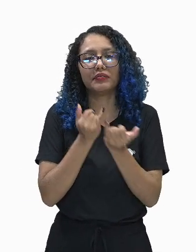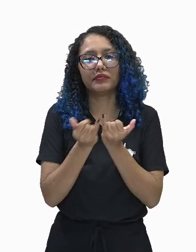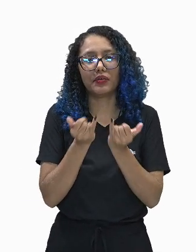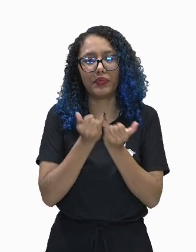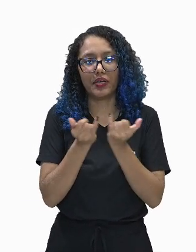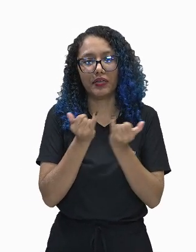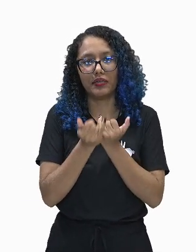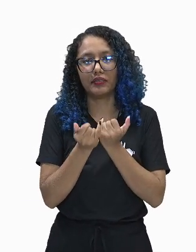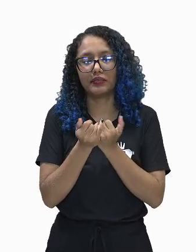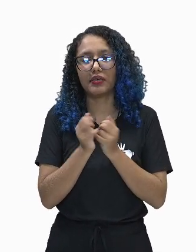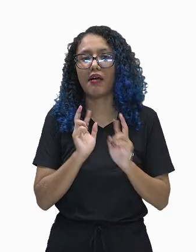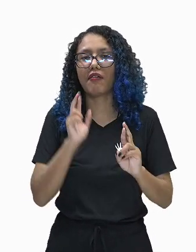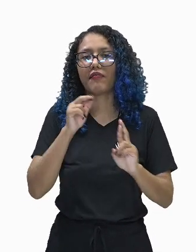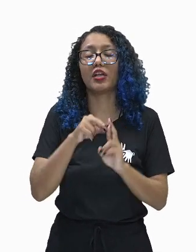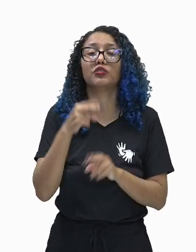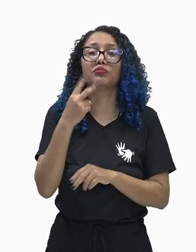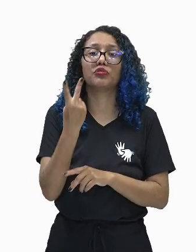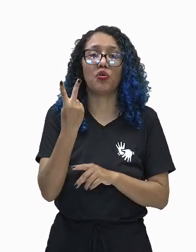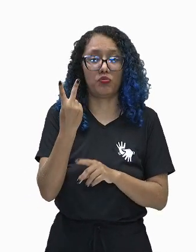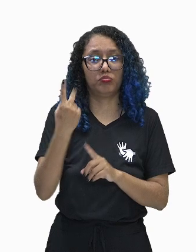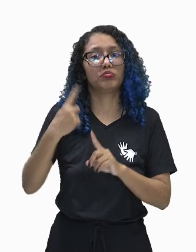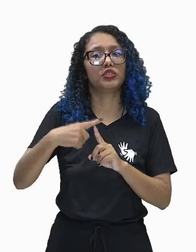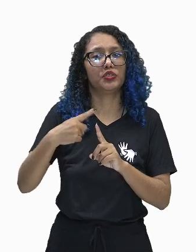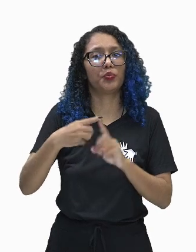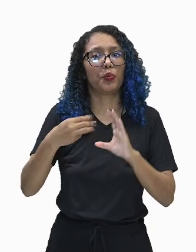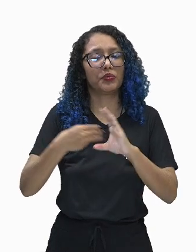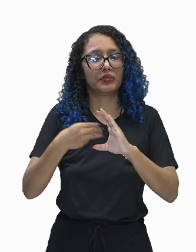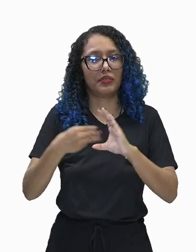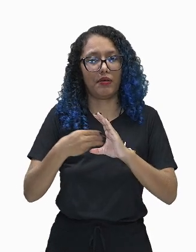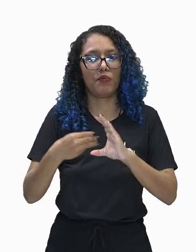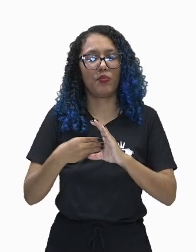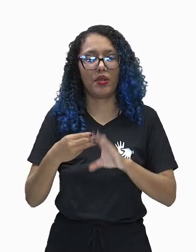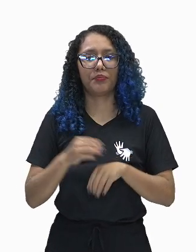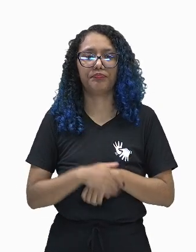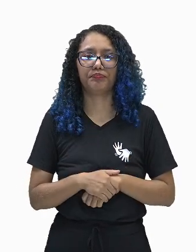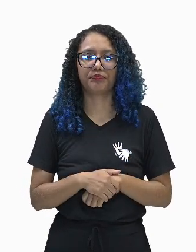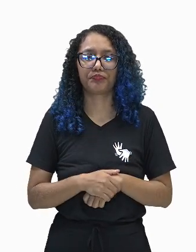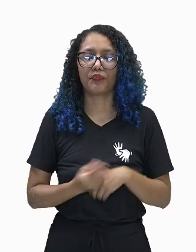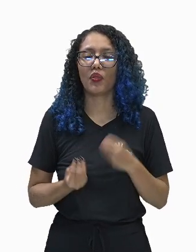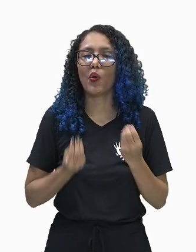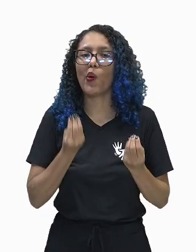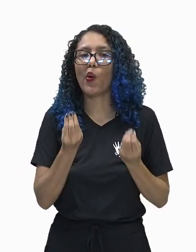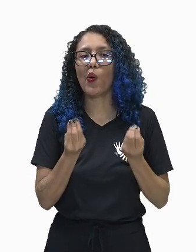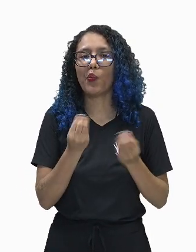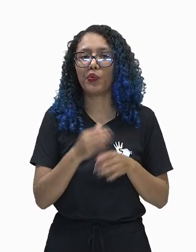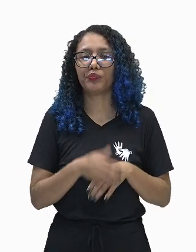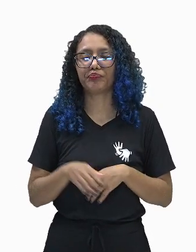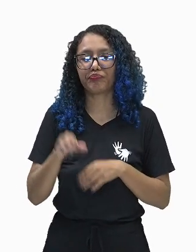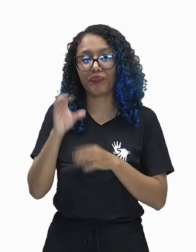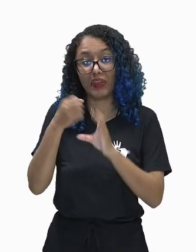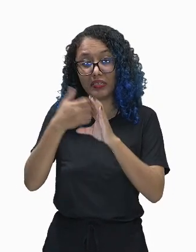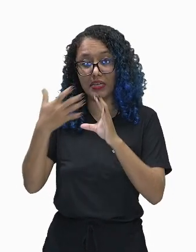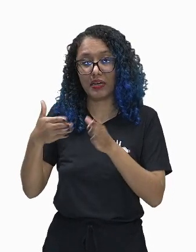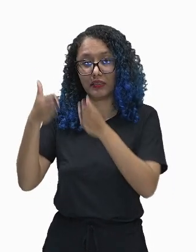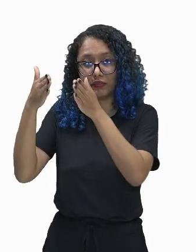eucariontes, com as características sendo apresentadas aí na primeira coluna. O núcleo, por exemplo,